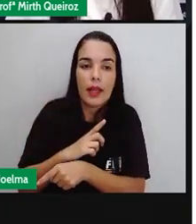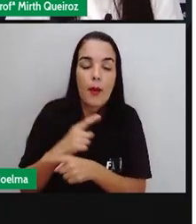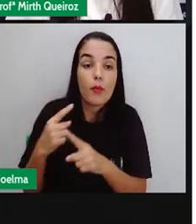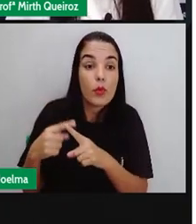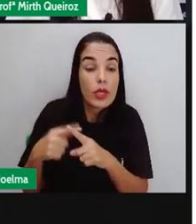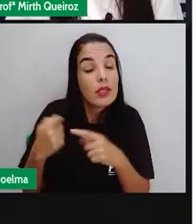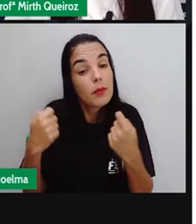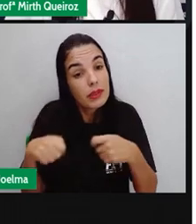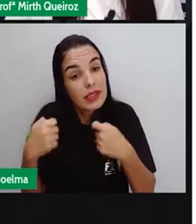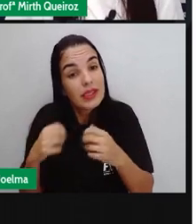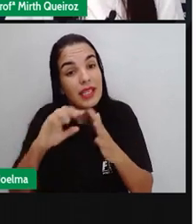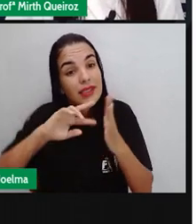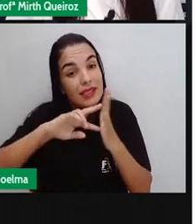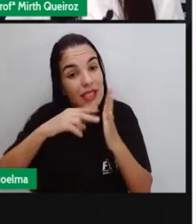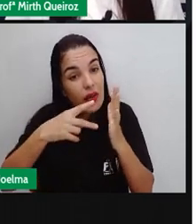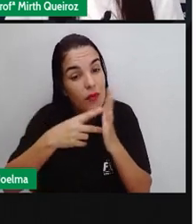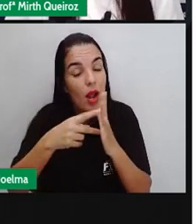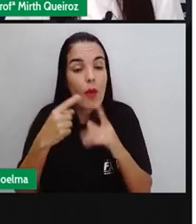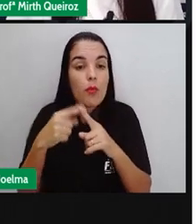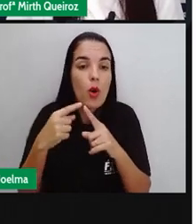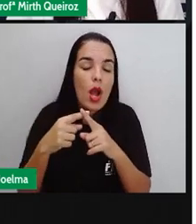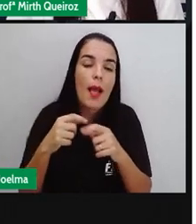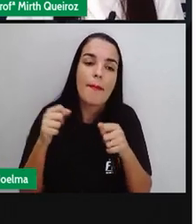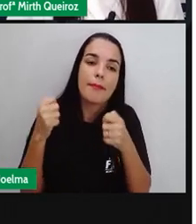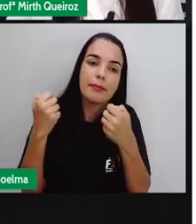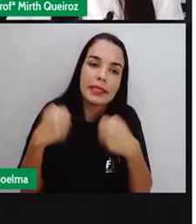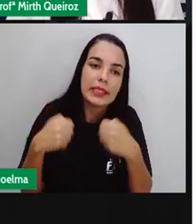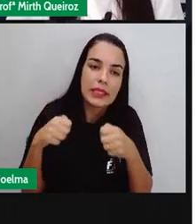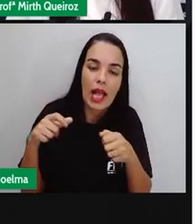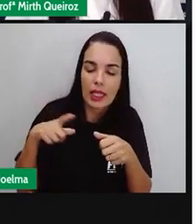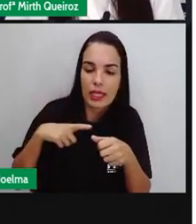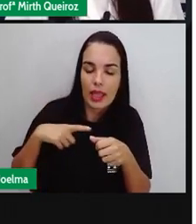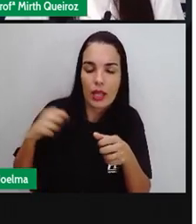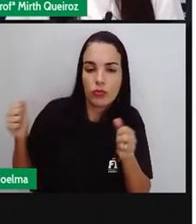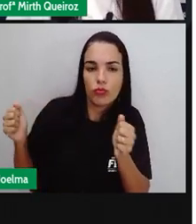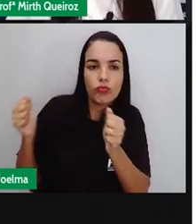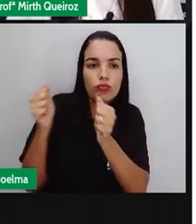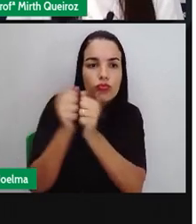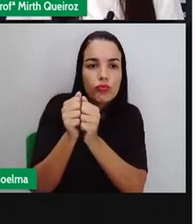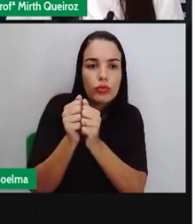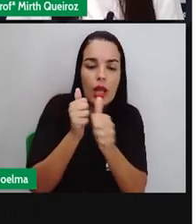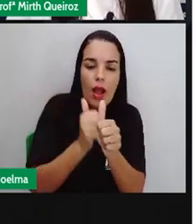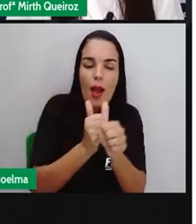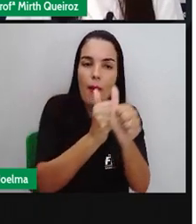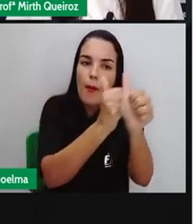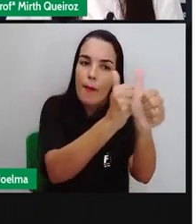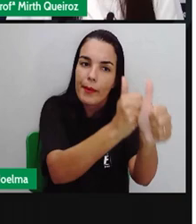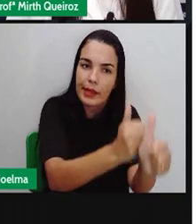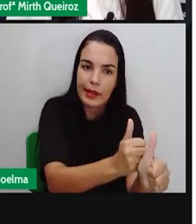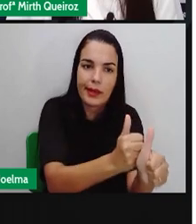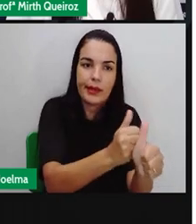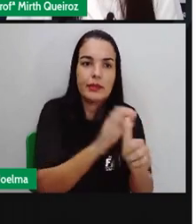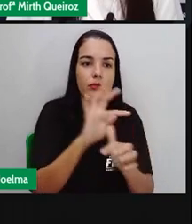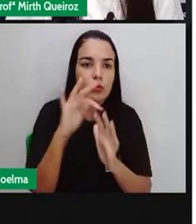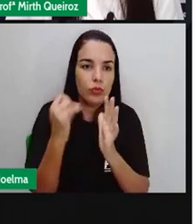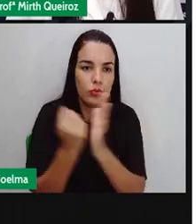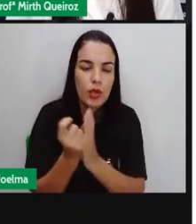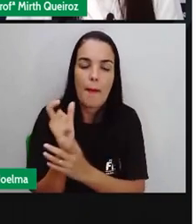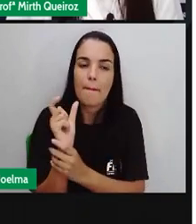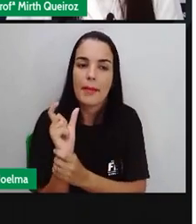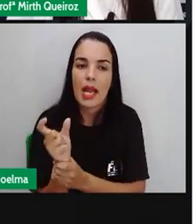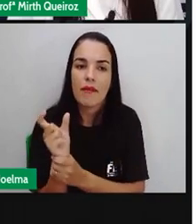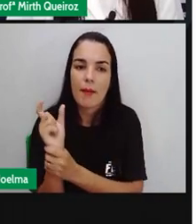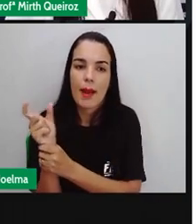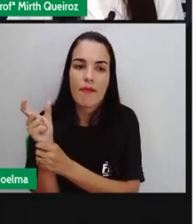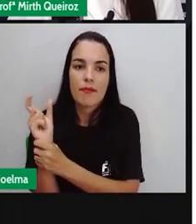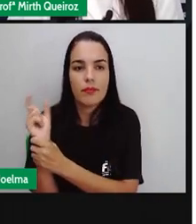nominal. Onde pronome, verbo, adjetivo ou artigo, tudo tem que concordar com